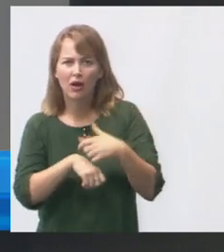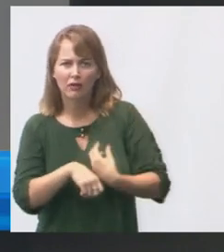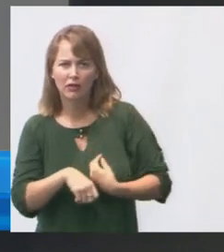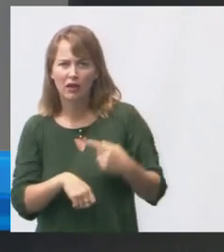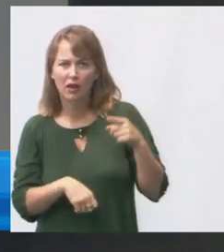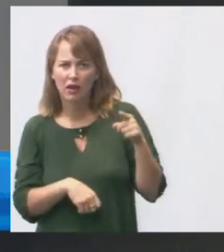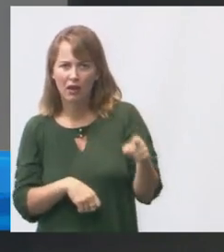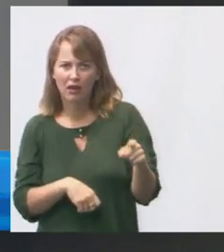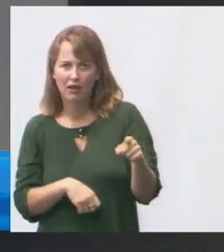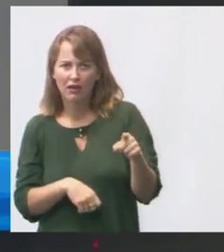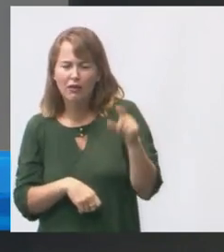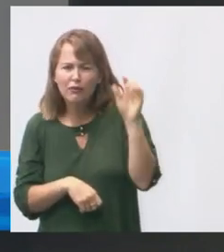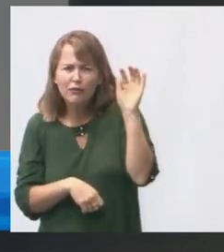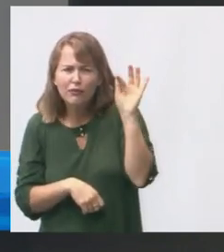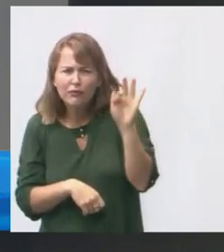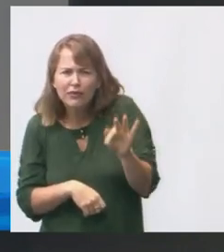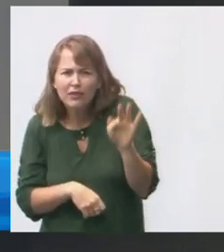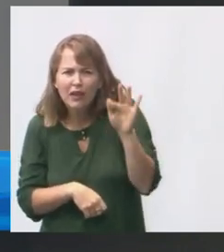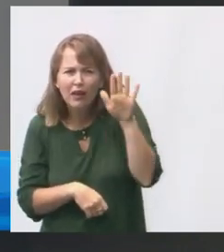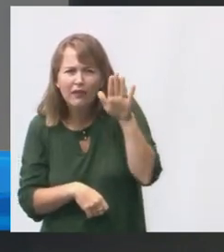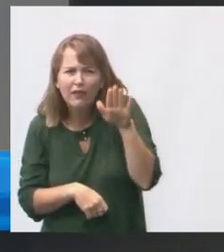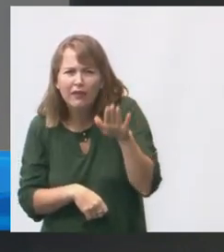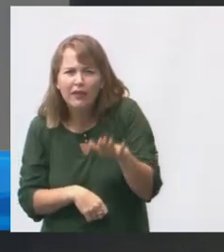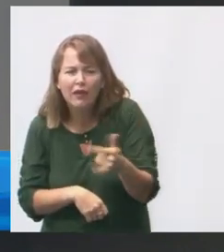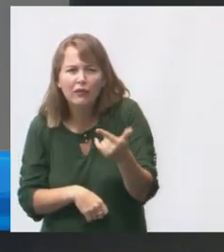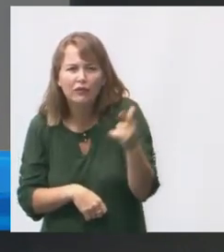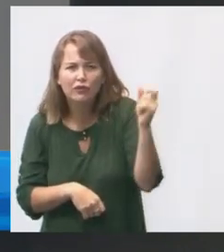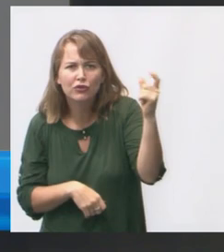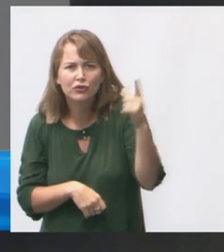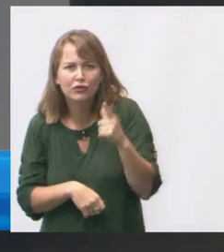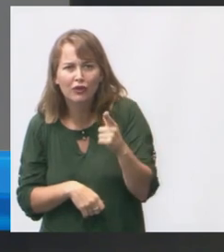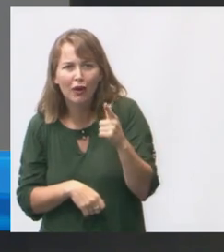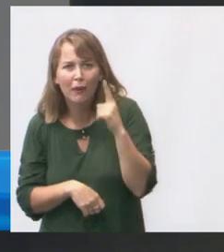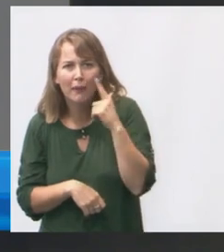final de tarde sem sol estava isso aqui